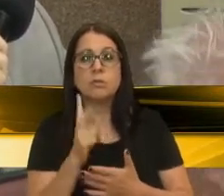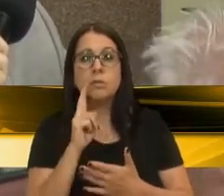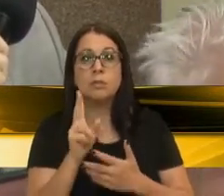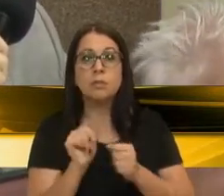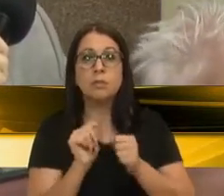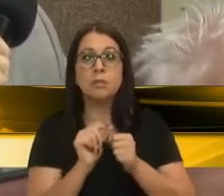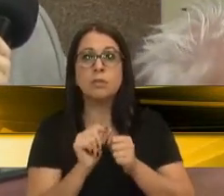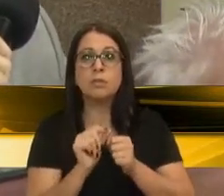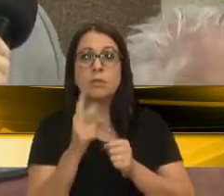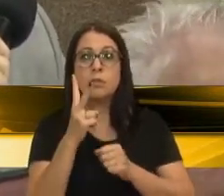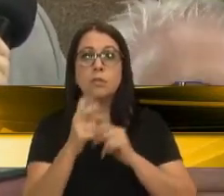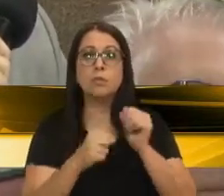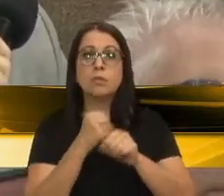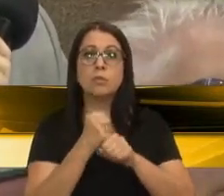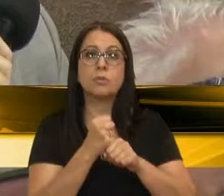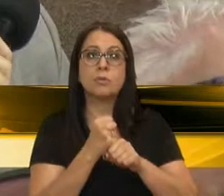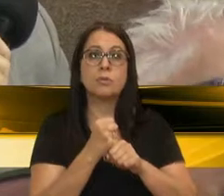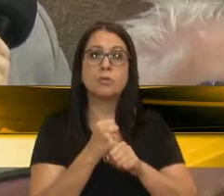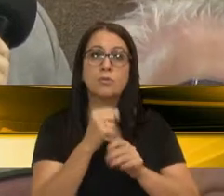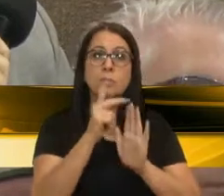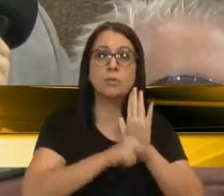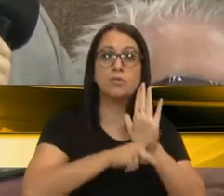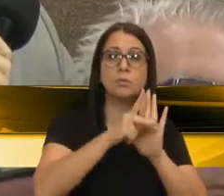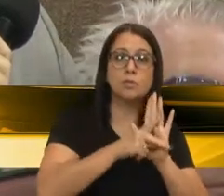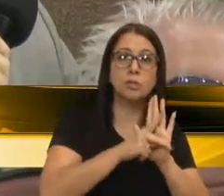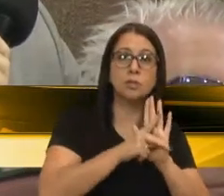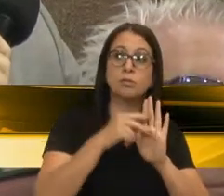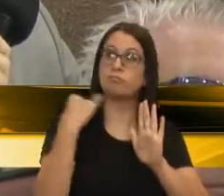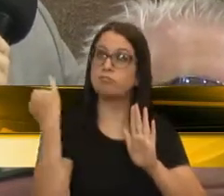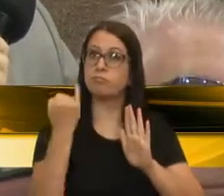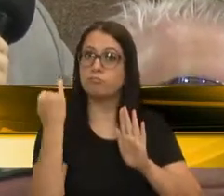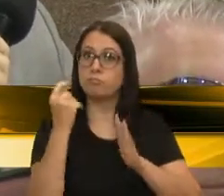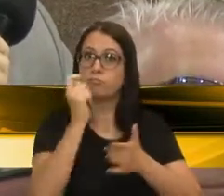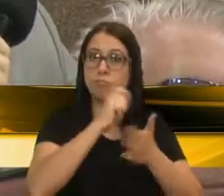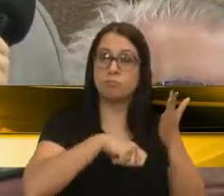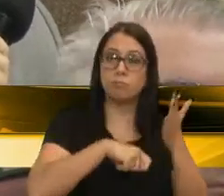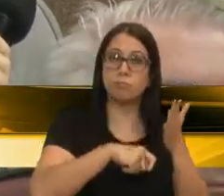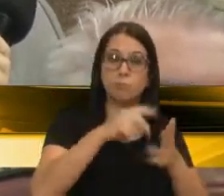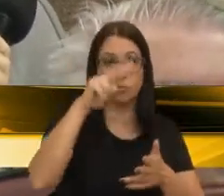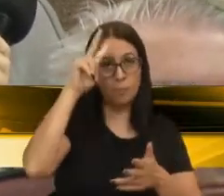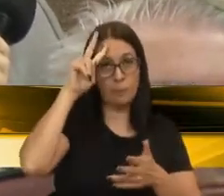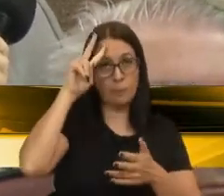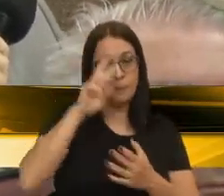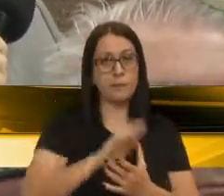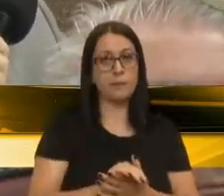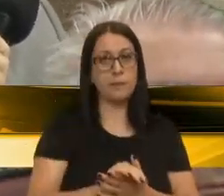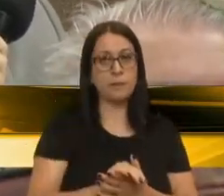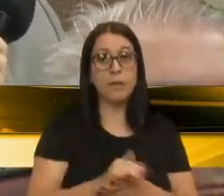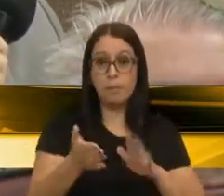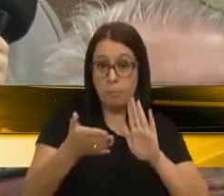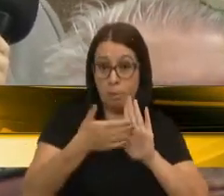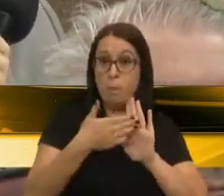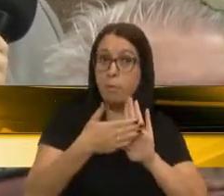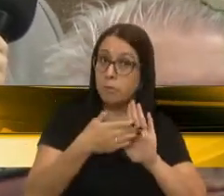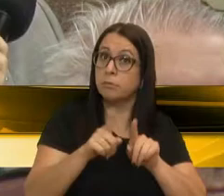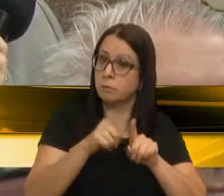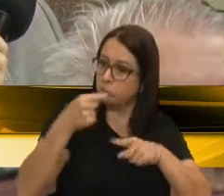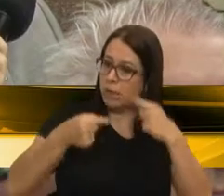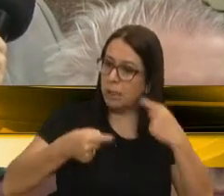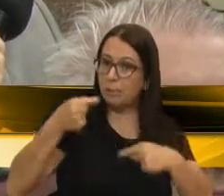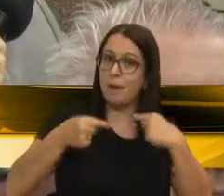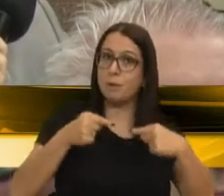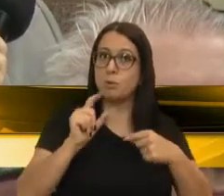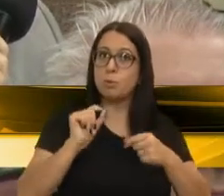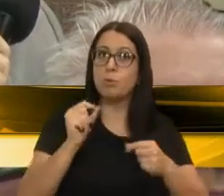praticamente dois anos, e o projeto de extrema relevância deve ser protocolado na segunda-feira, e propondo, inclusive, um debate maior